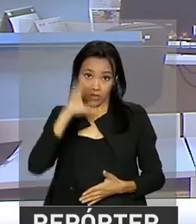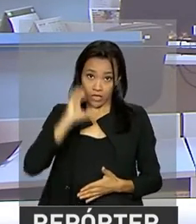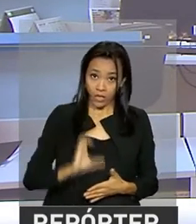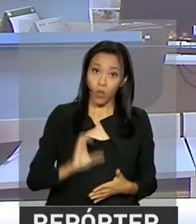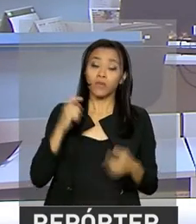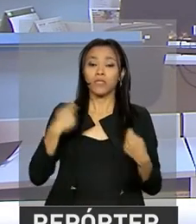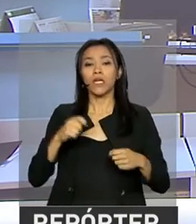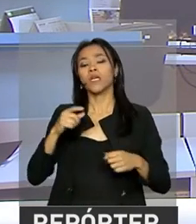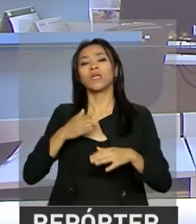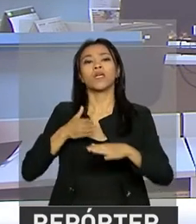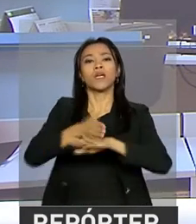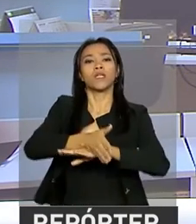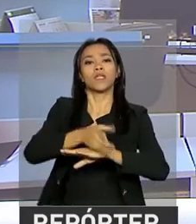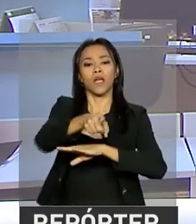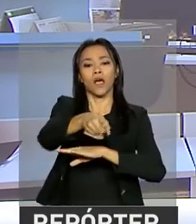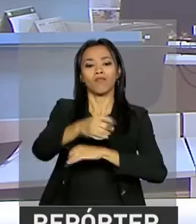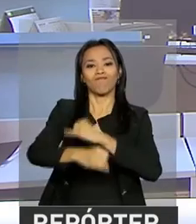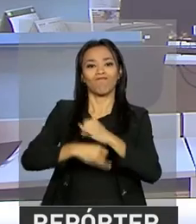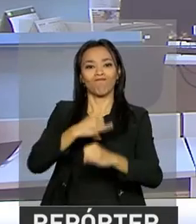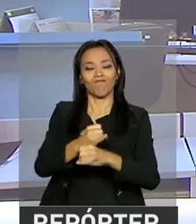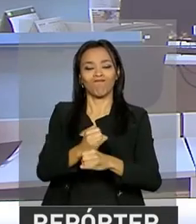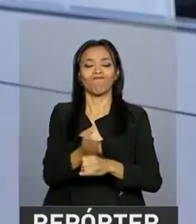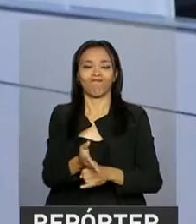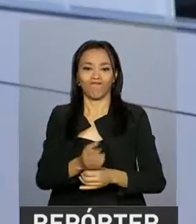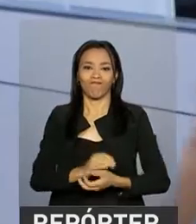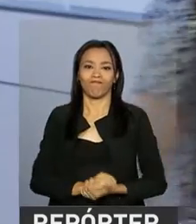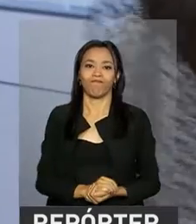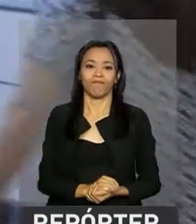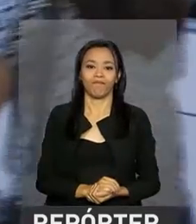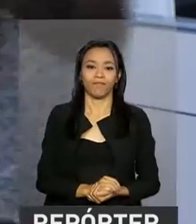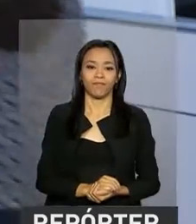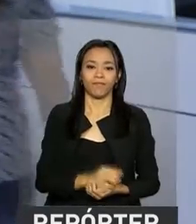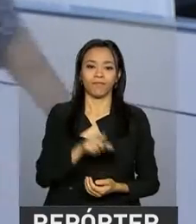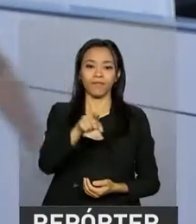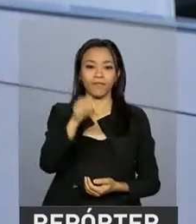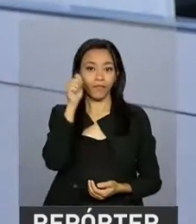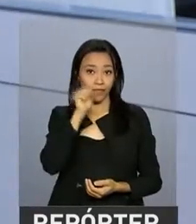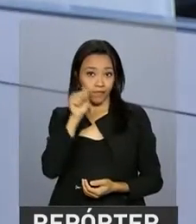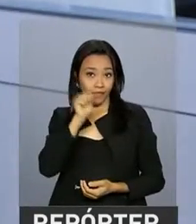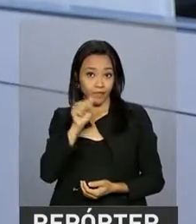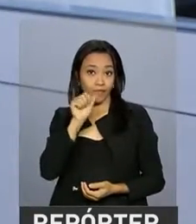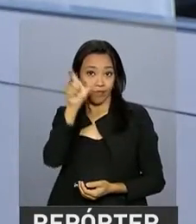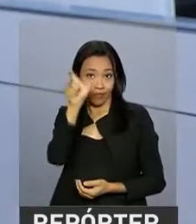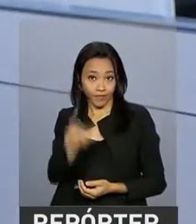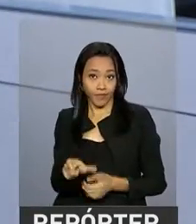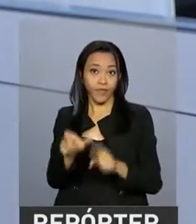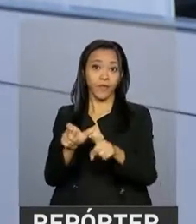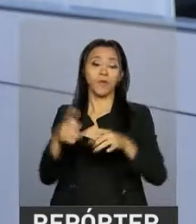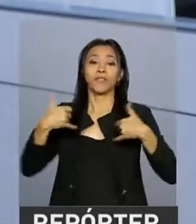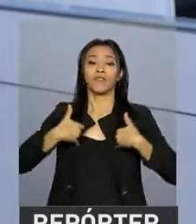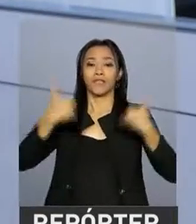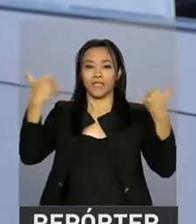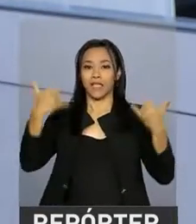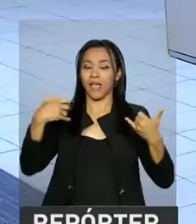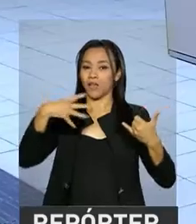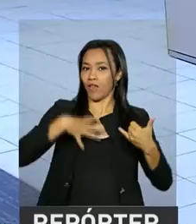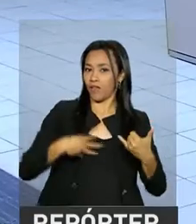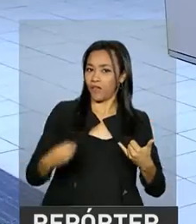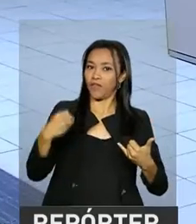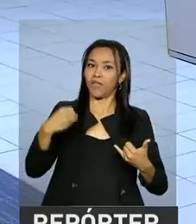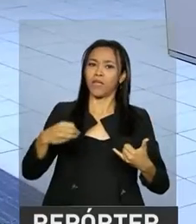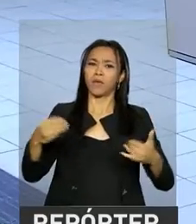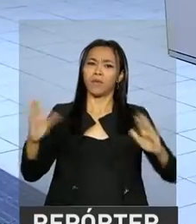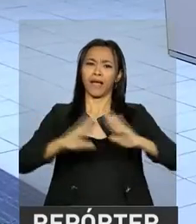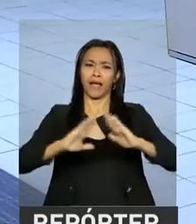com o portal do consumidor. Luciana reservou para o aniversário da filha uma casa de festas com